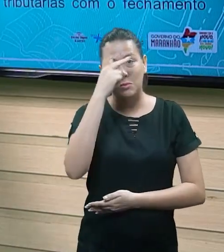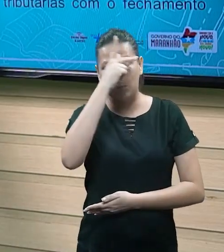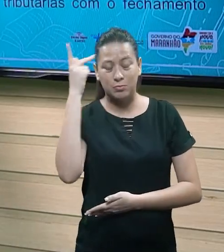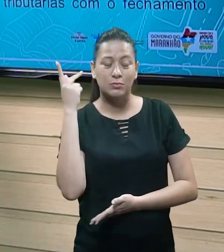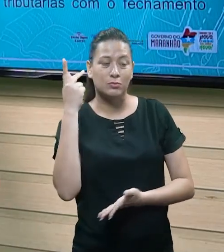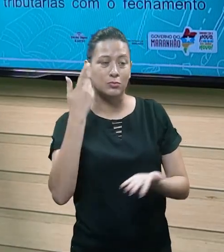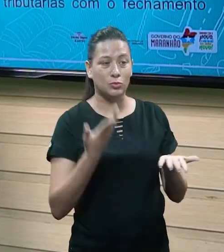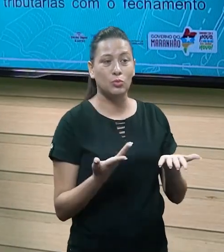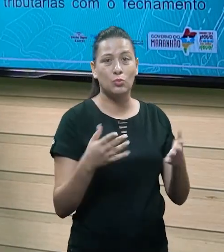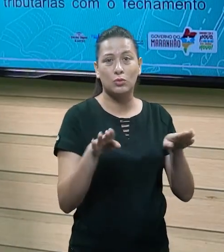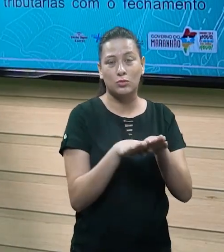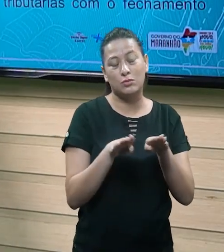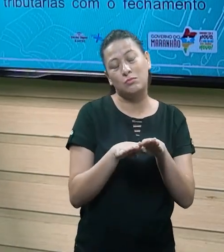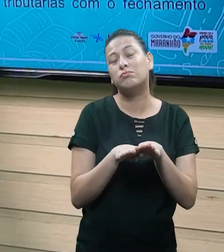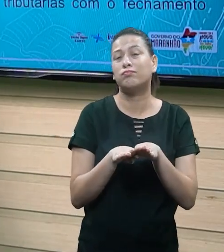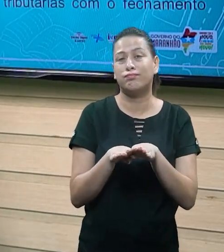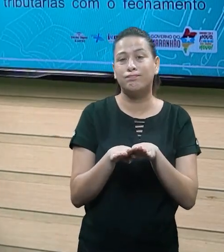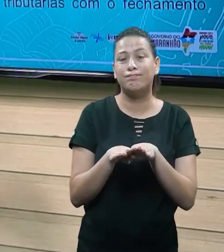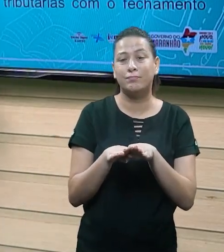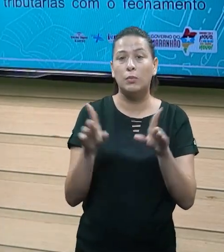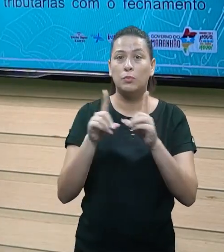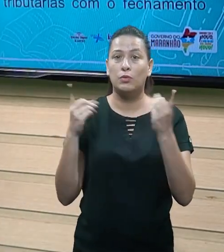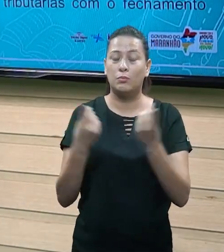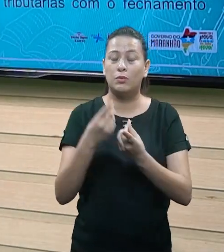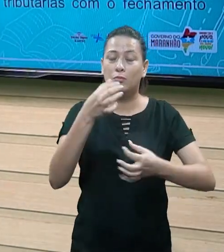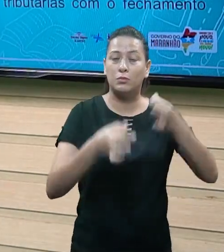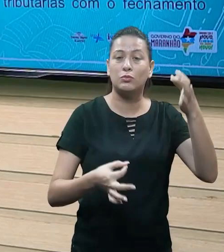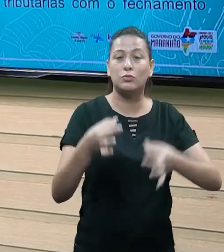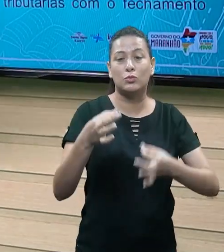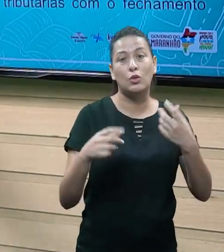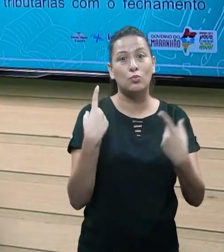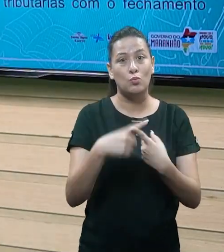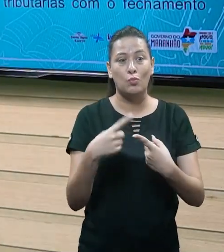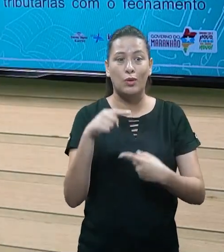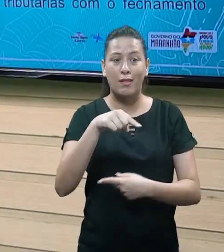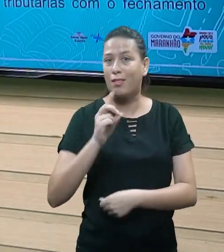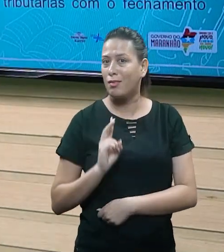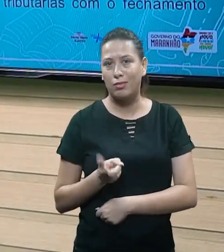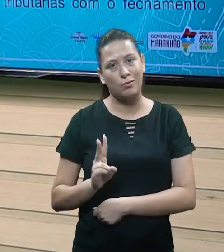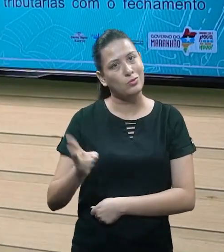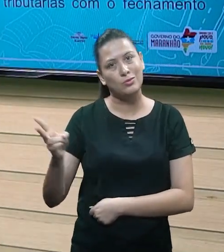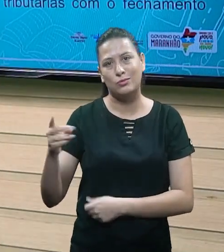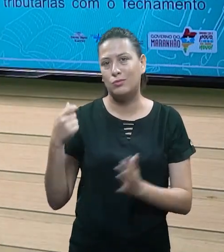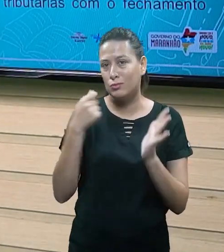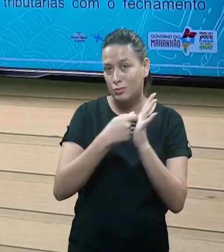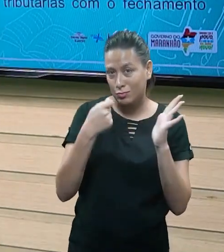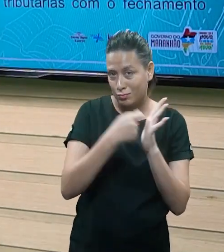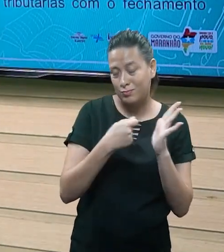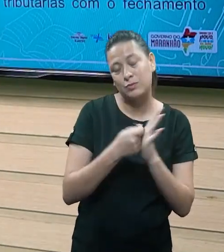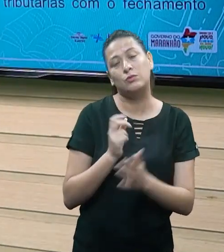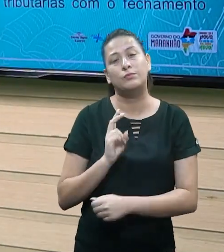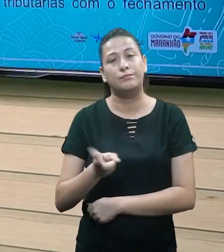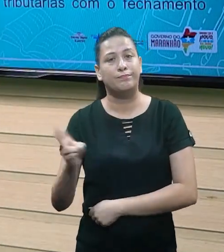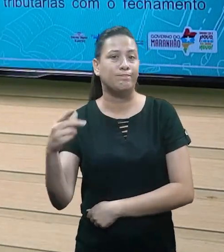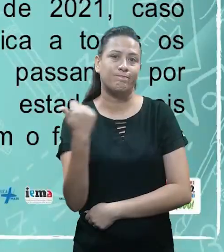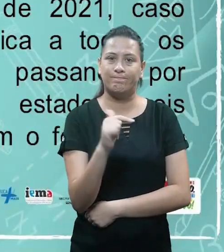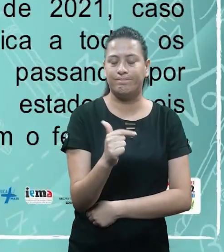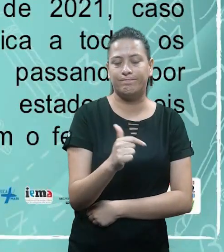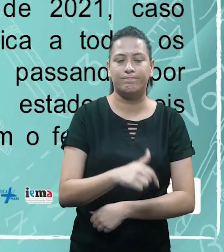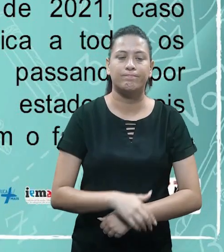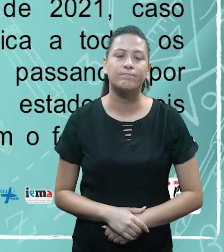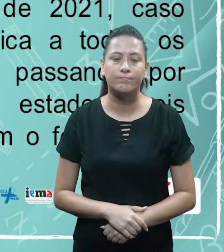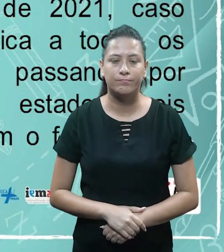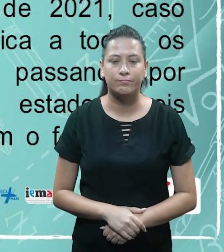quanto para a parte financeira da empresa, porque essa organização não está tendo continuidade, não está exigindo o princípio da continuidade,